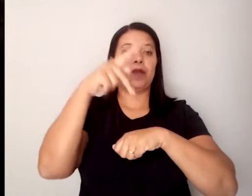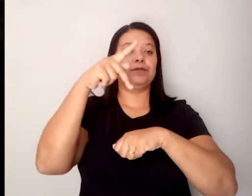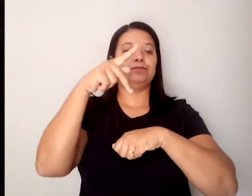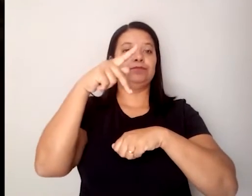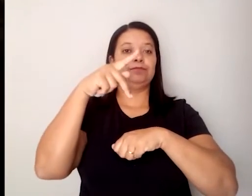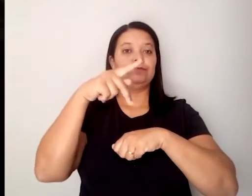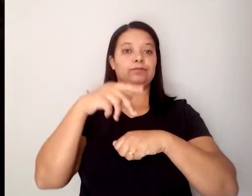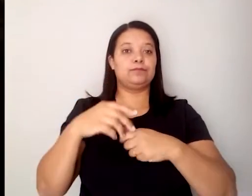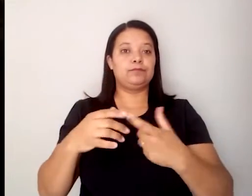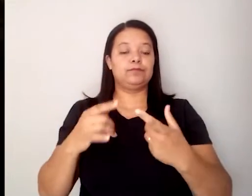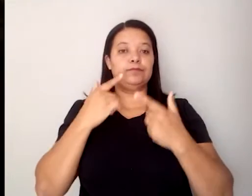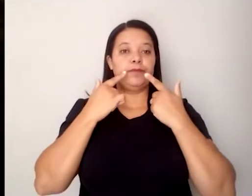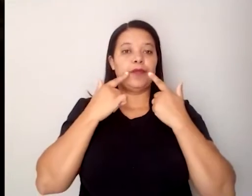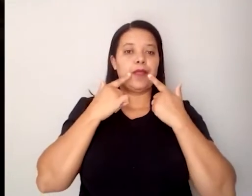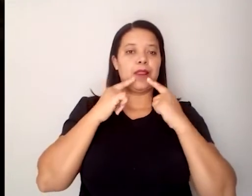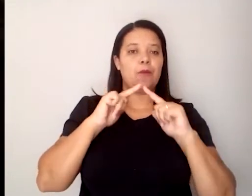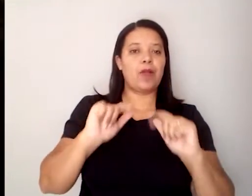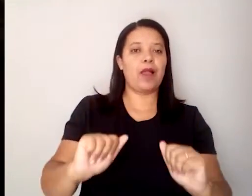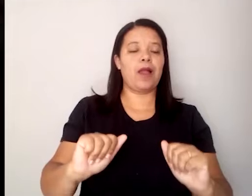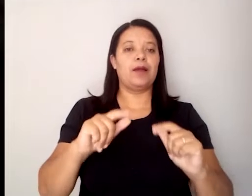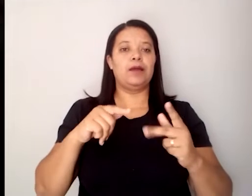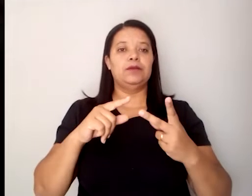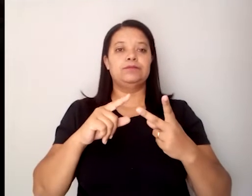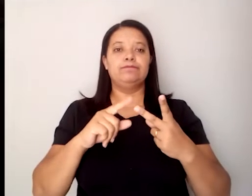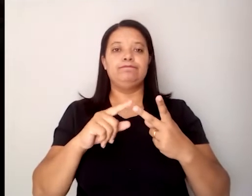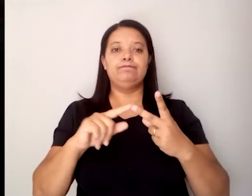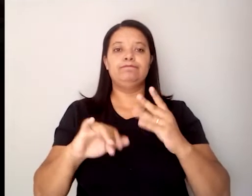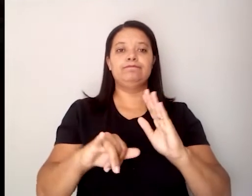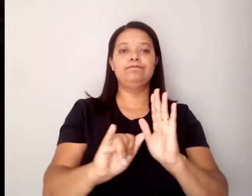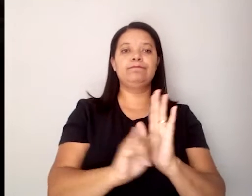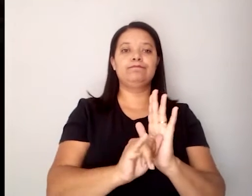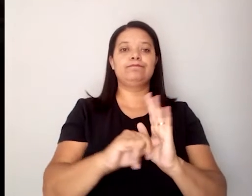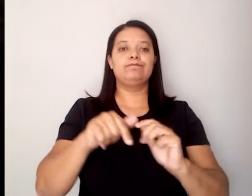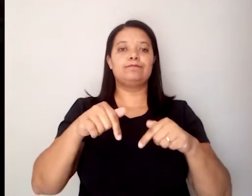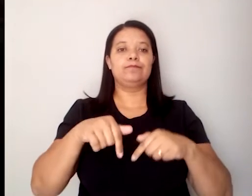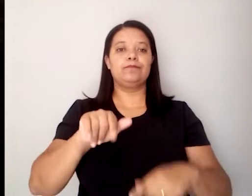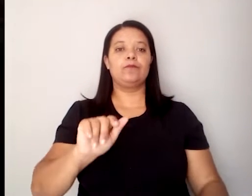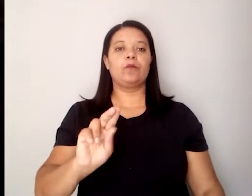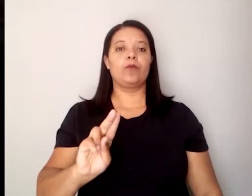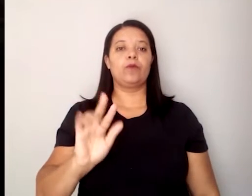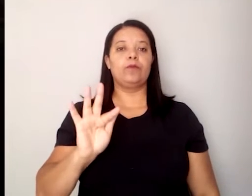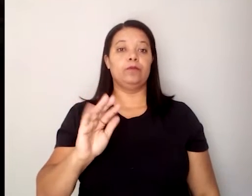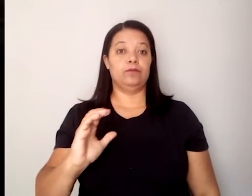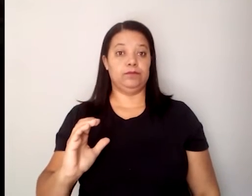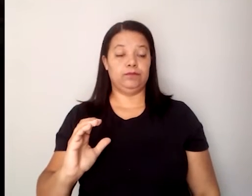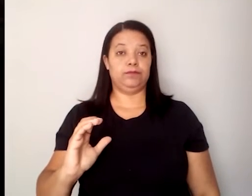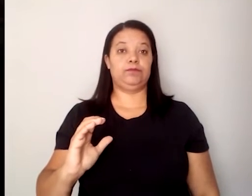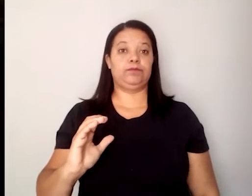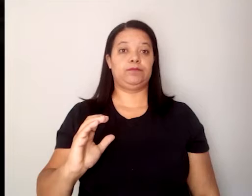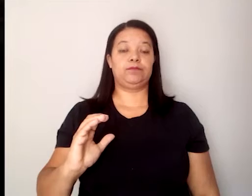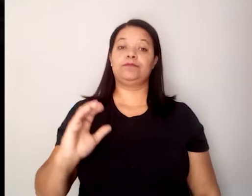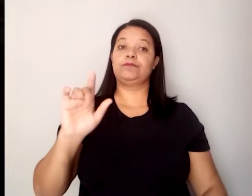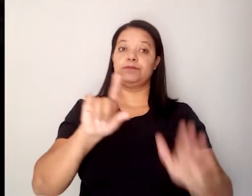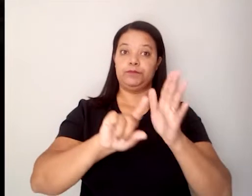Linguagem e Identidade da UFAC, e esse laboratório de interculturalidade, ele